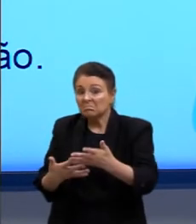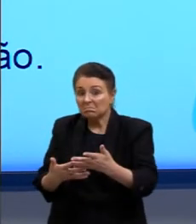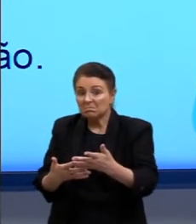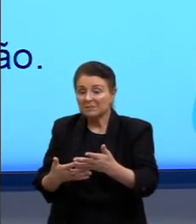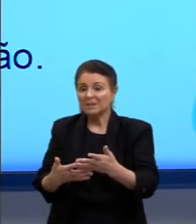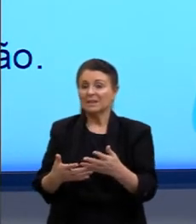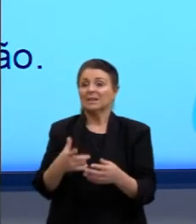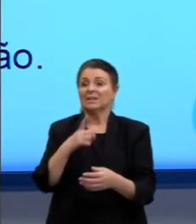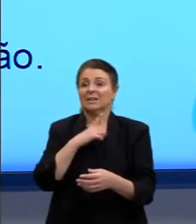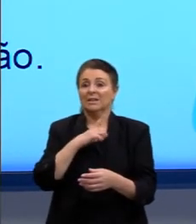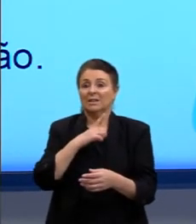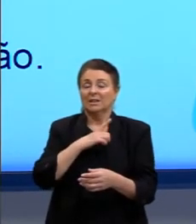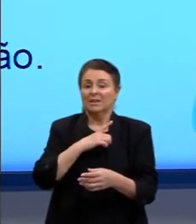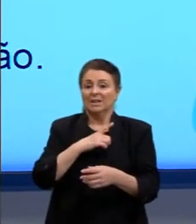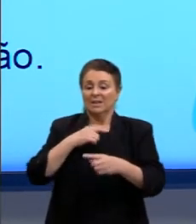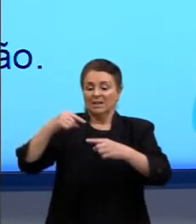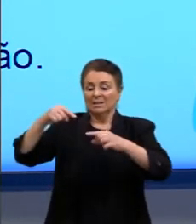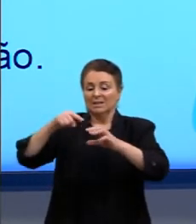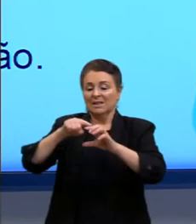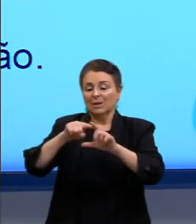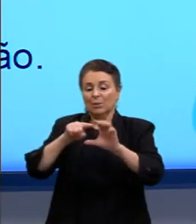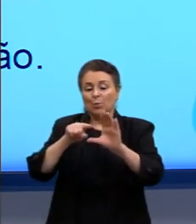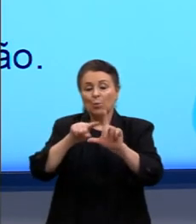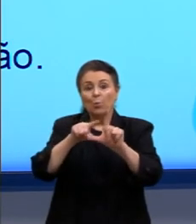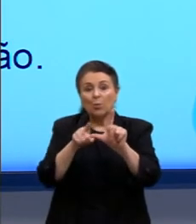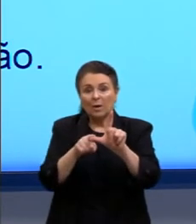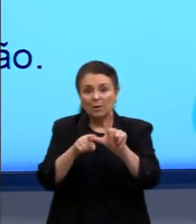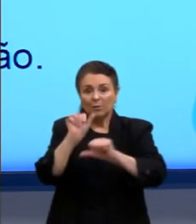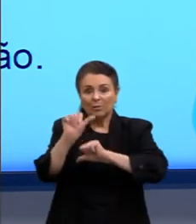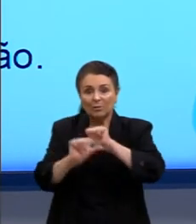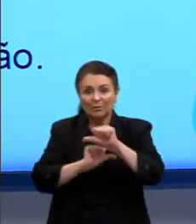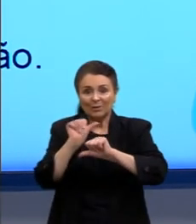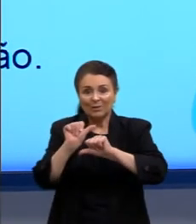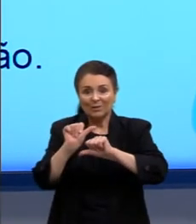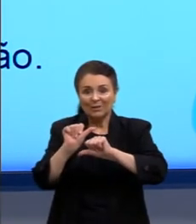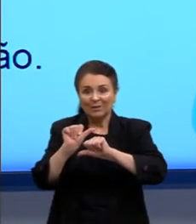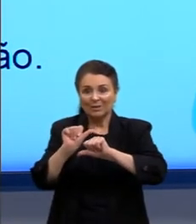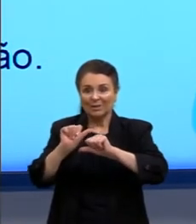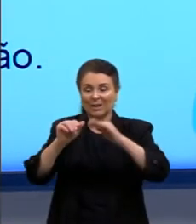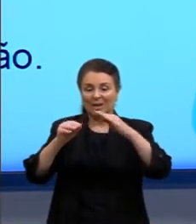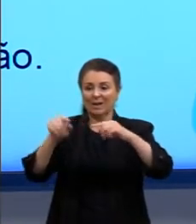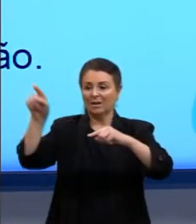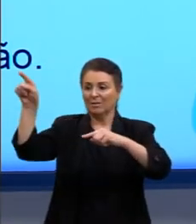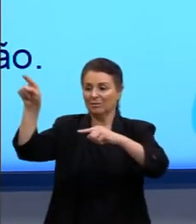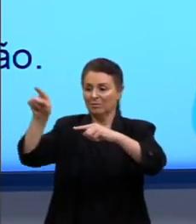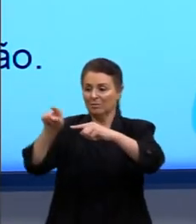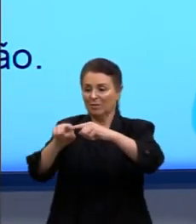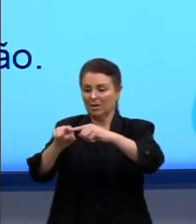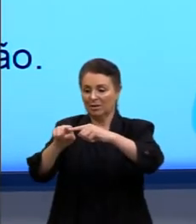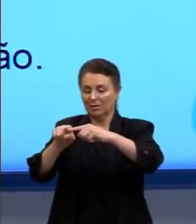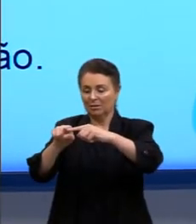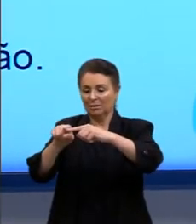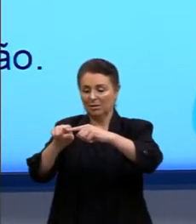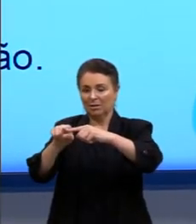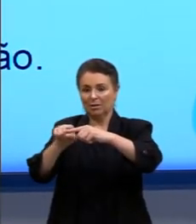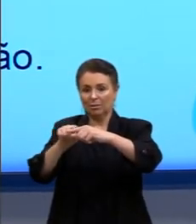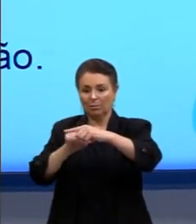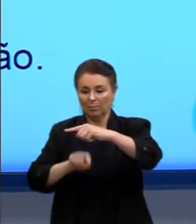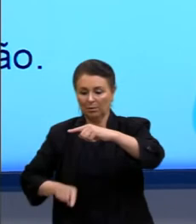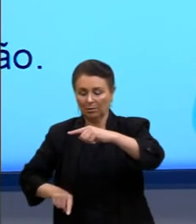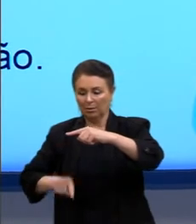então, que haja esse ângulo de refração. Então, ela vai dar uma entortadinha aqui, né? Ou pode ser para cima, tanto faz.